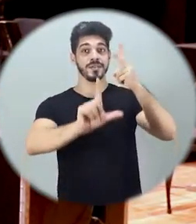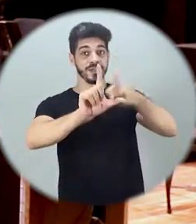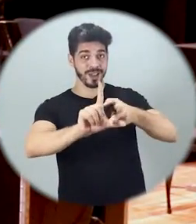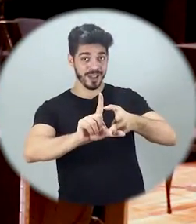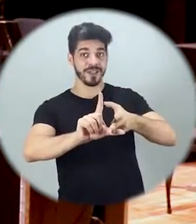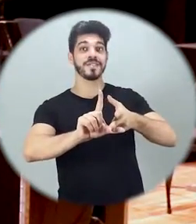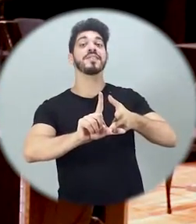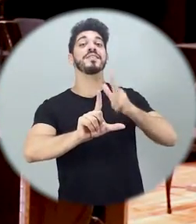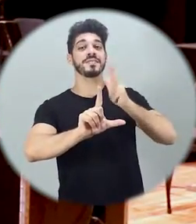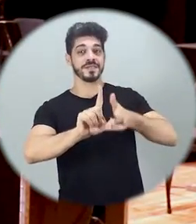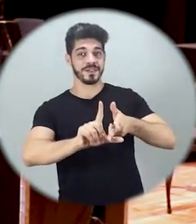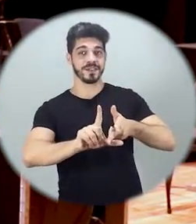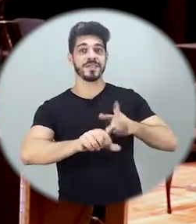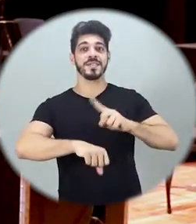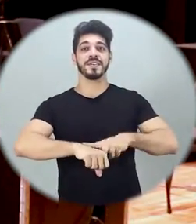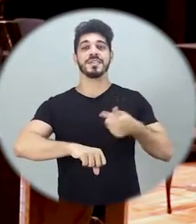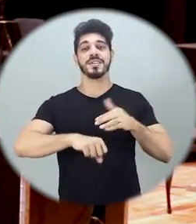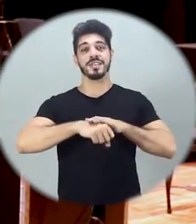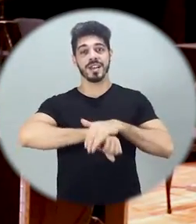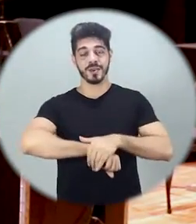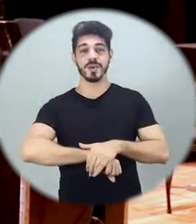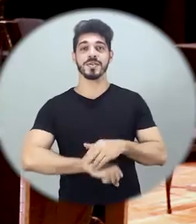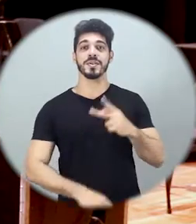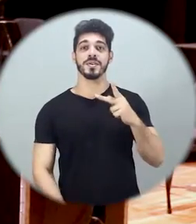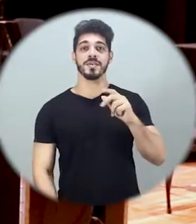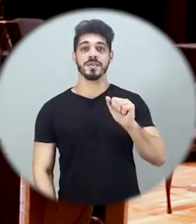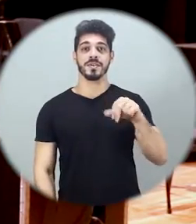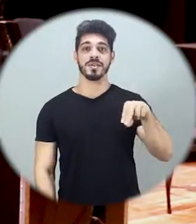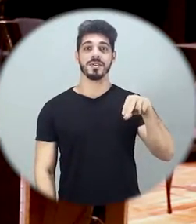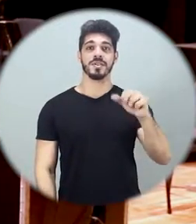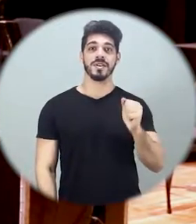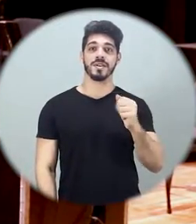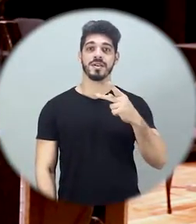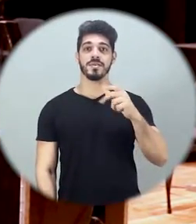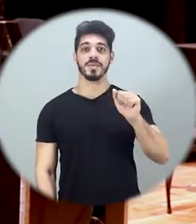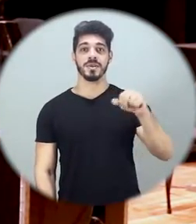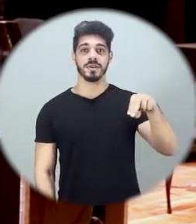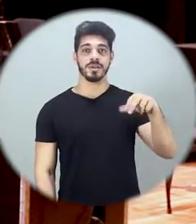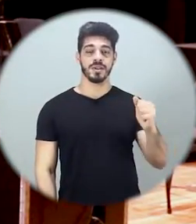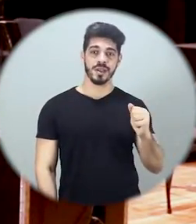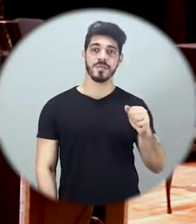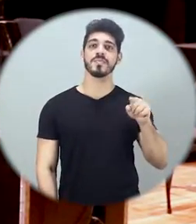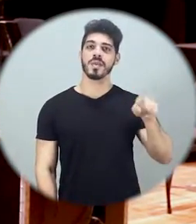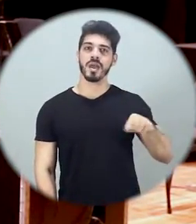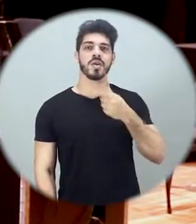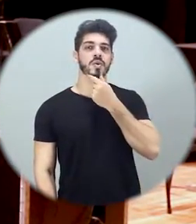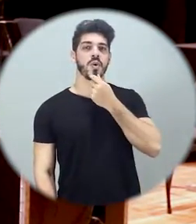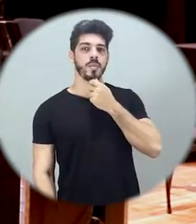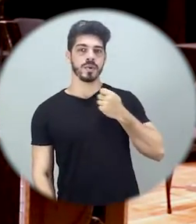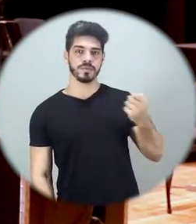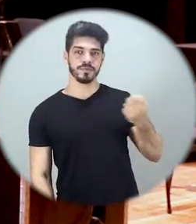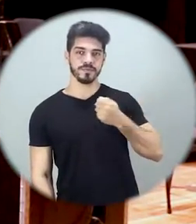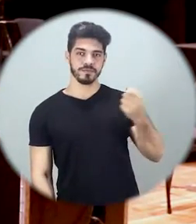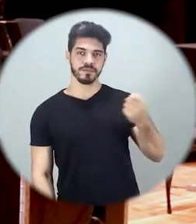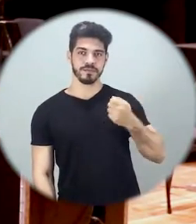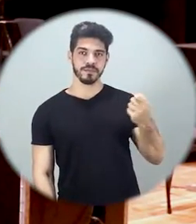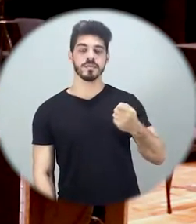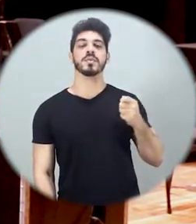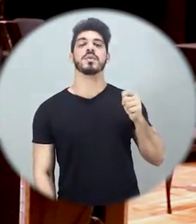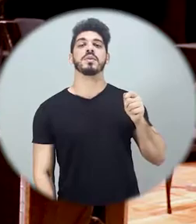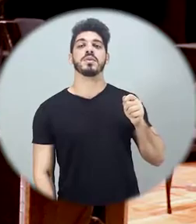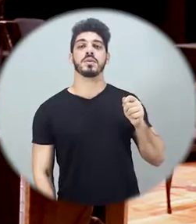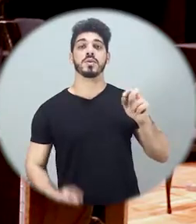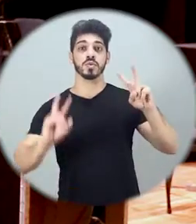quinta-feira, tem uma live às 7 da noite na TV FUNESC. Um debate mediado por Edilson Parra, a respeito de